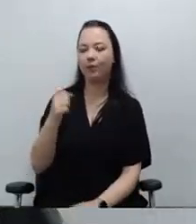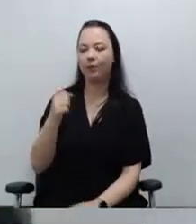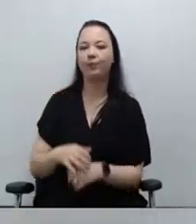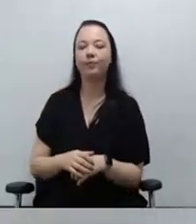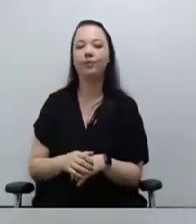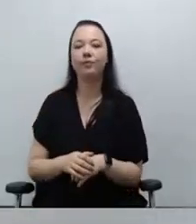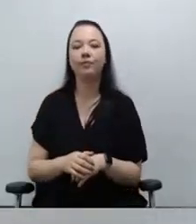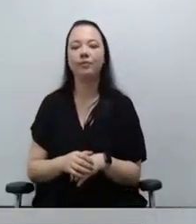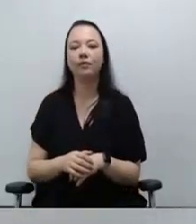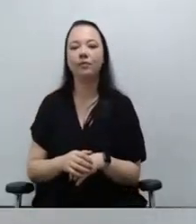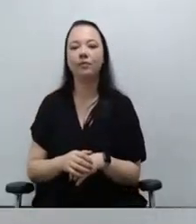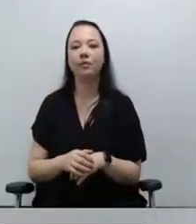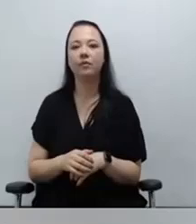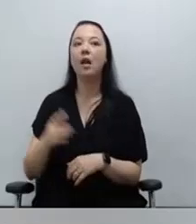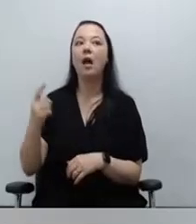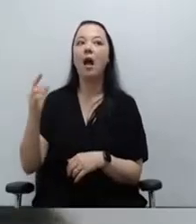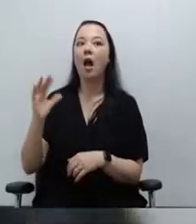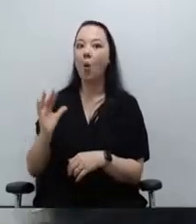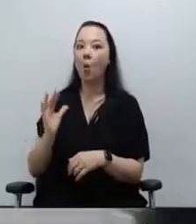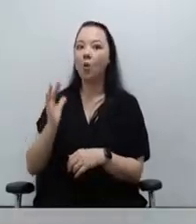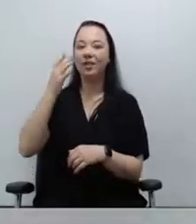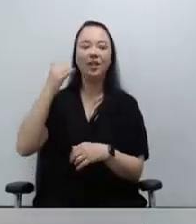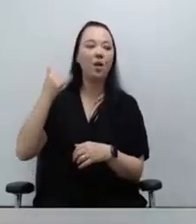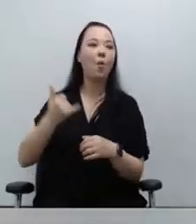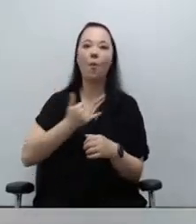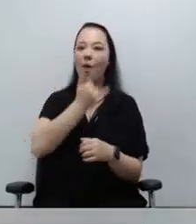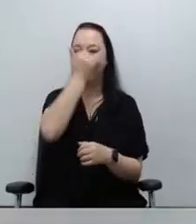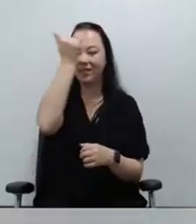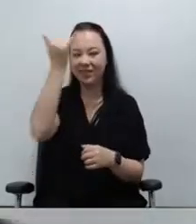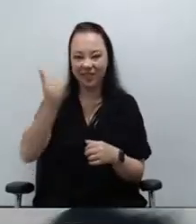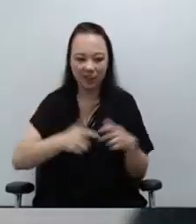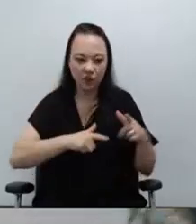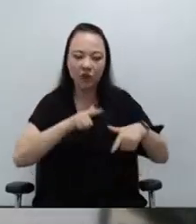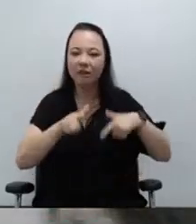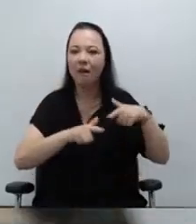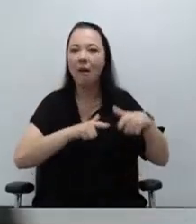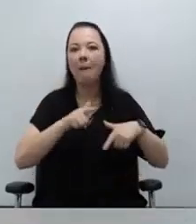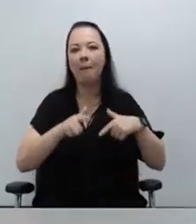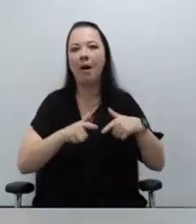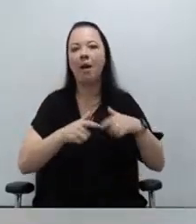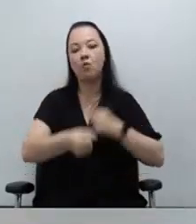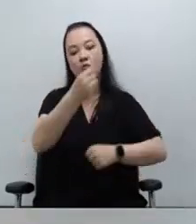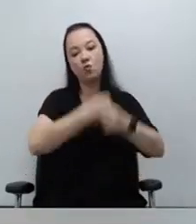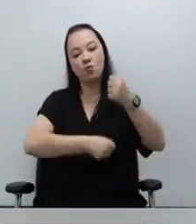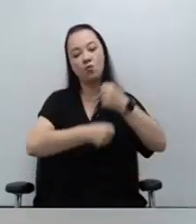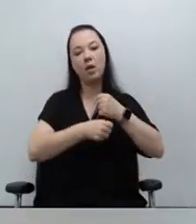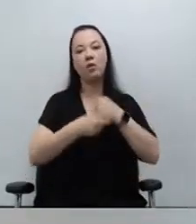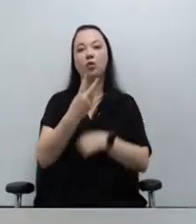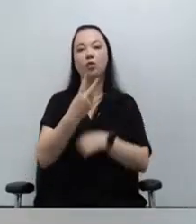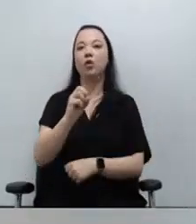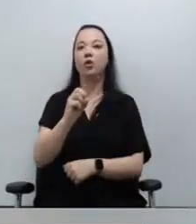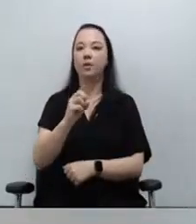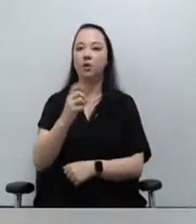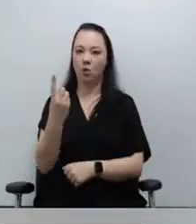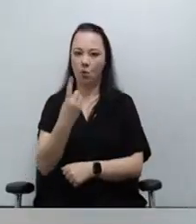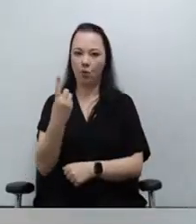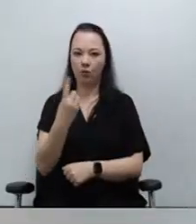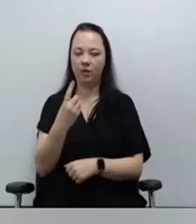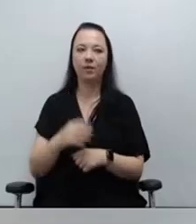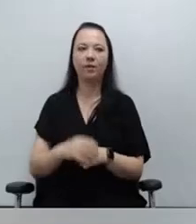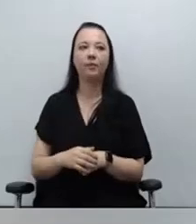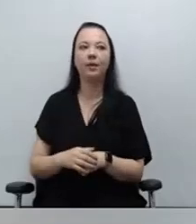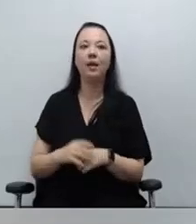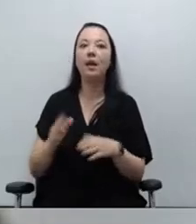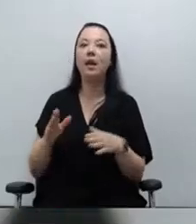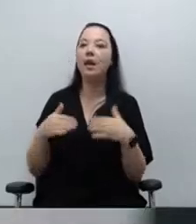sofri um acidente de trabalho em 2011, onde a advogada que eu procurei para abrir as casas, as ações,